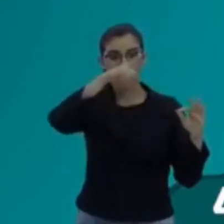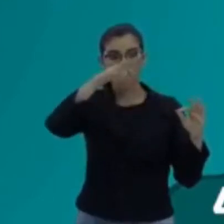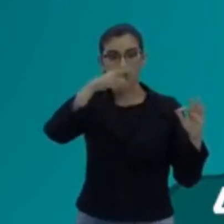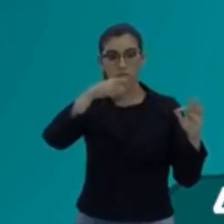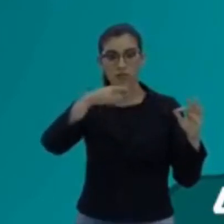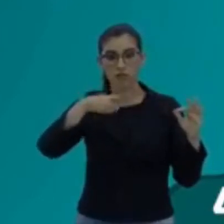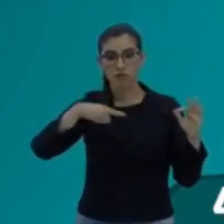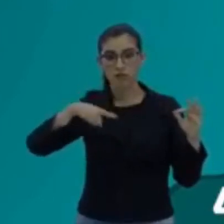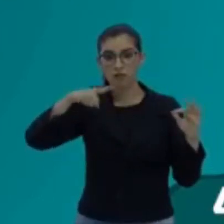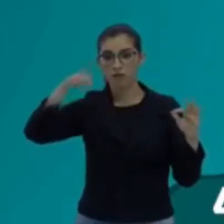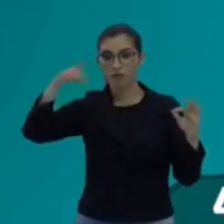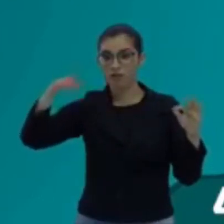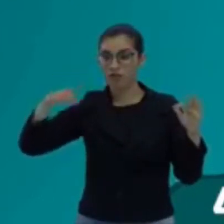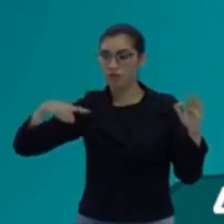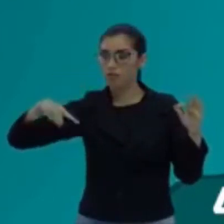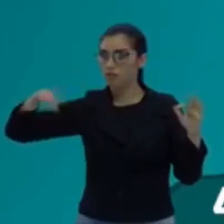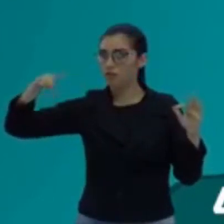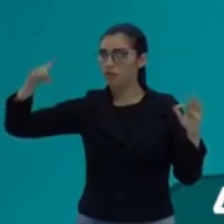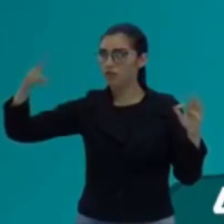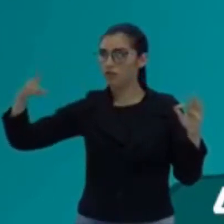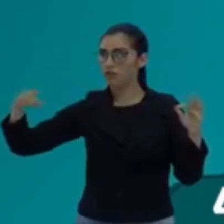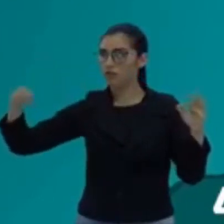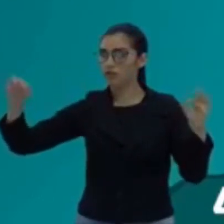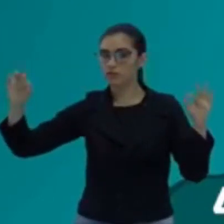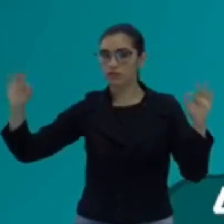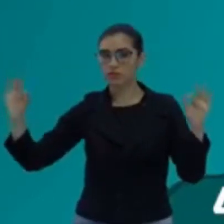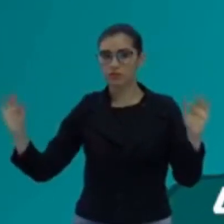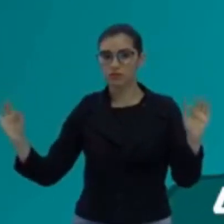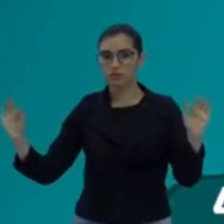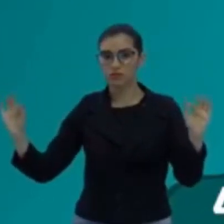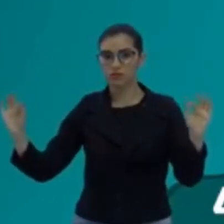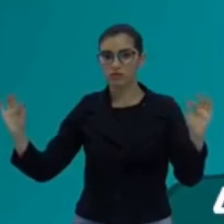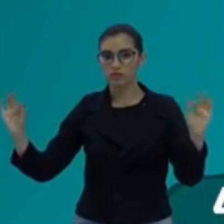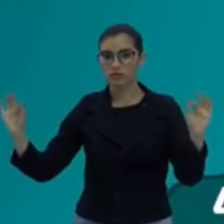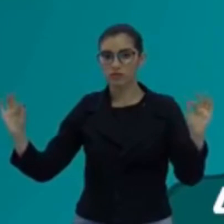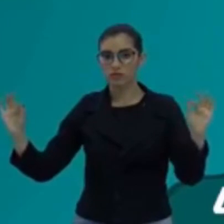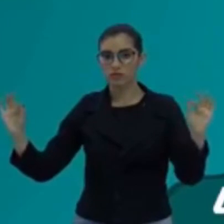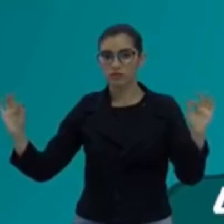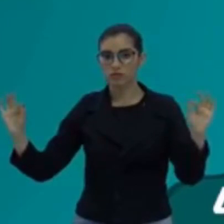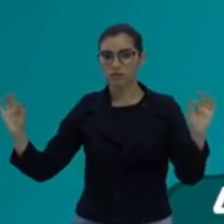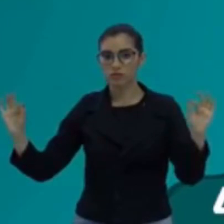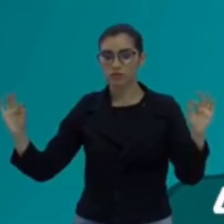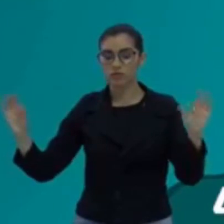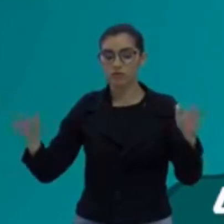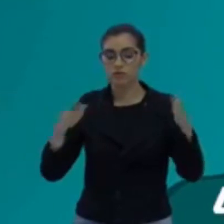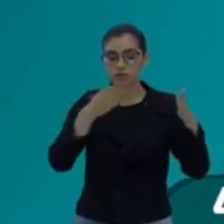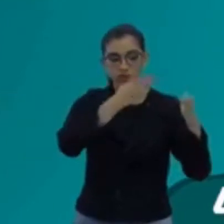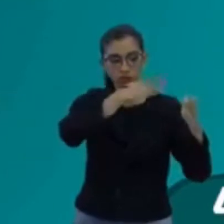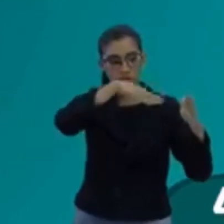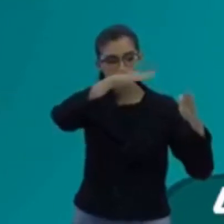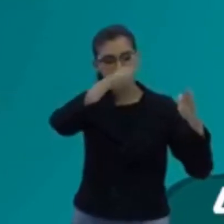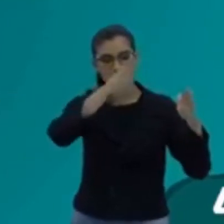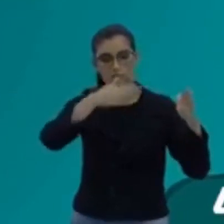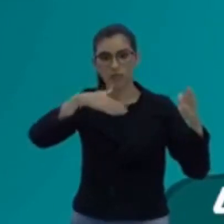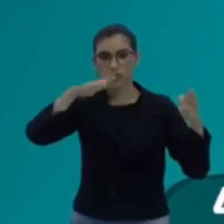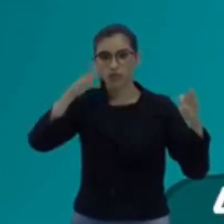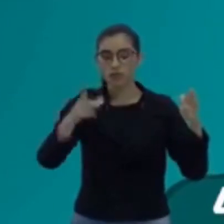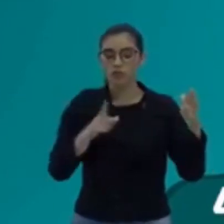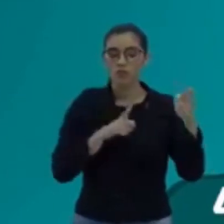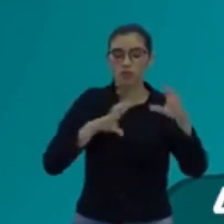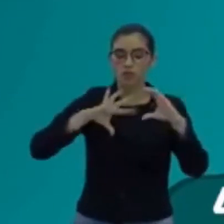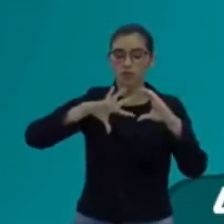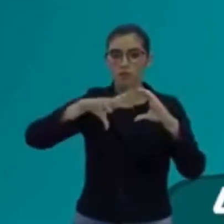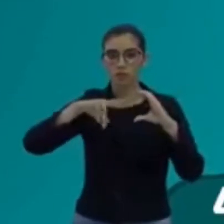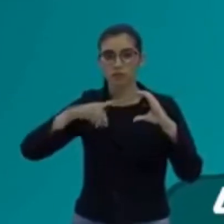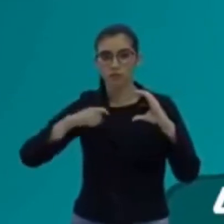se propagando. E esse pulso se propaga, e quando ele se propaga, ele tem algumas características